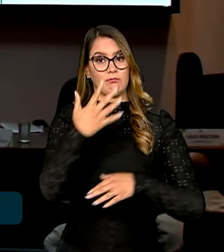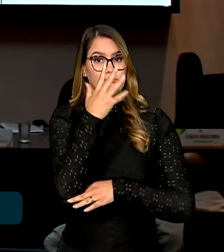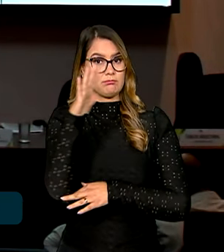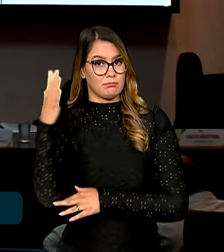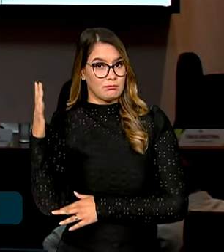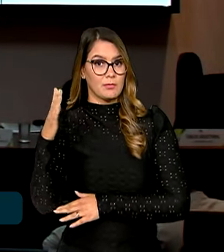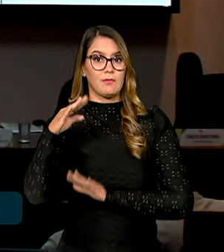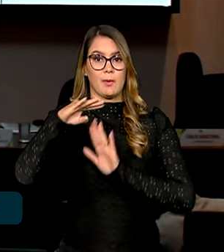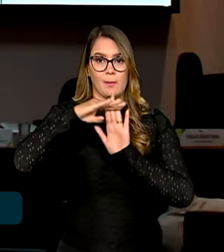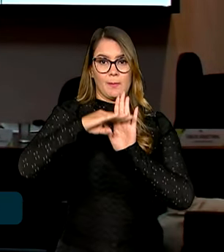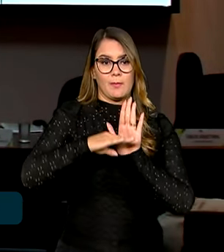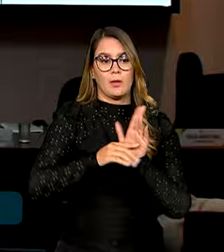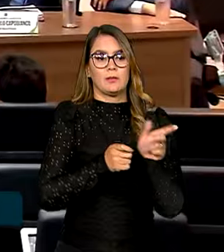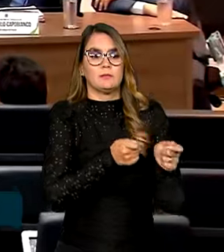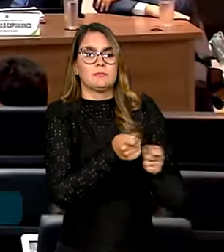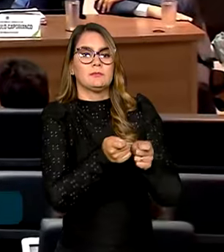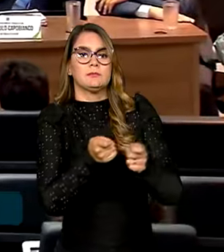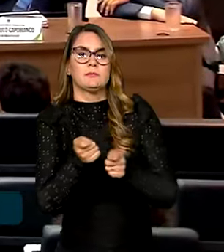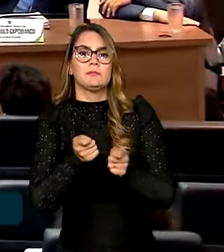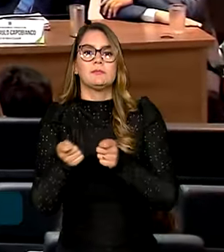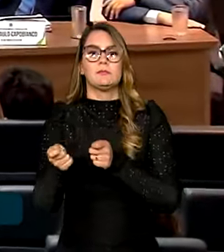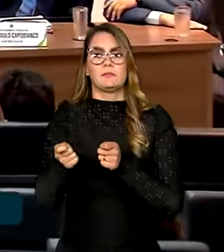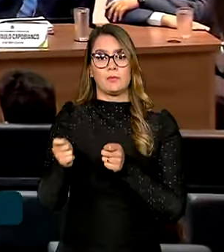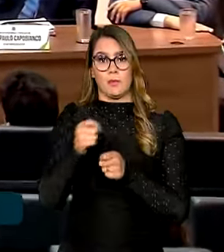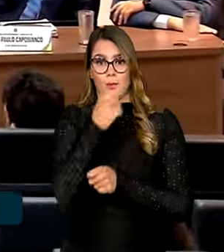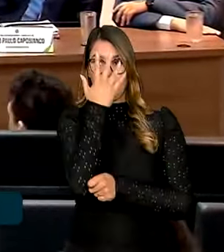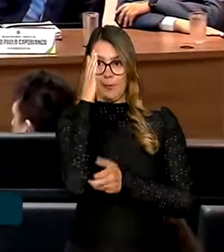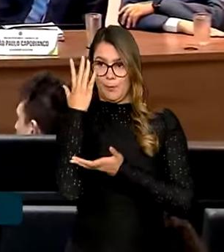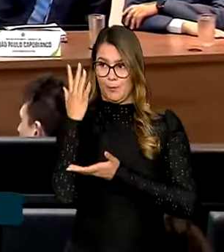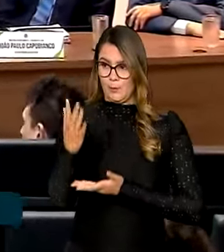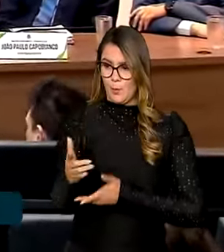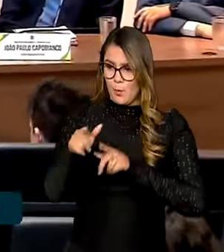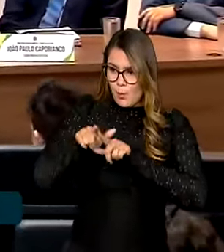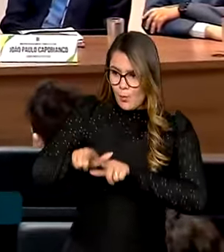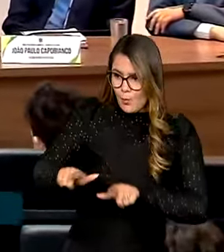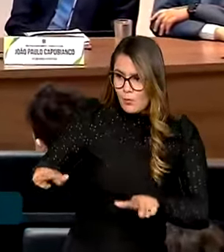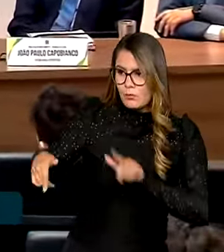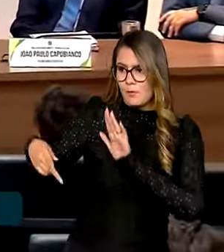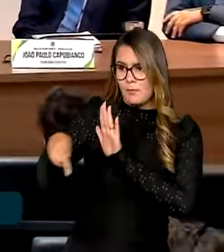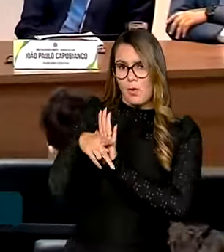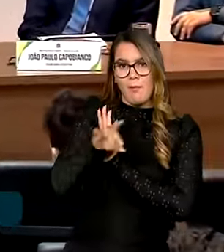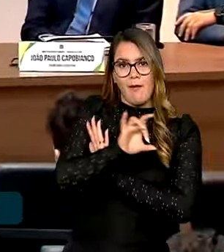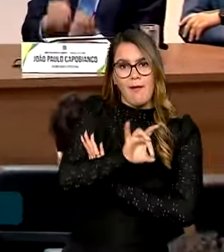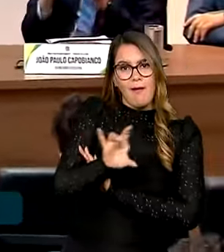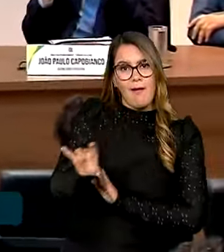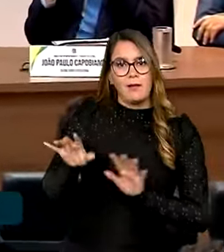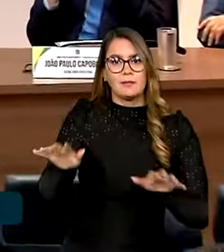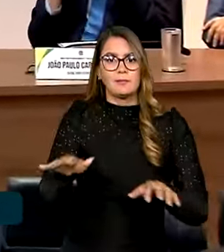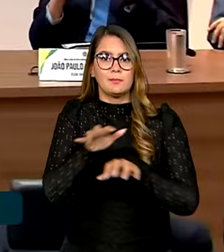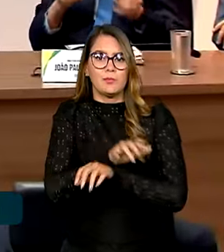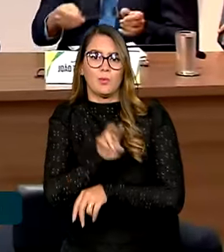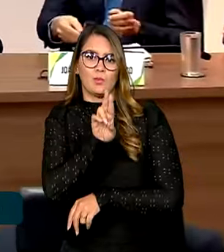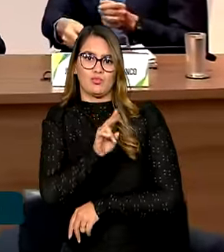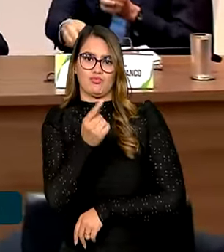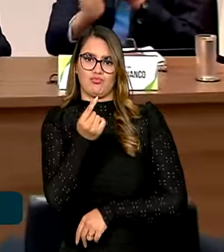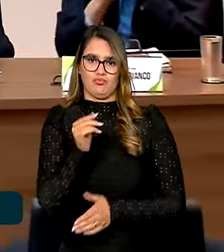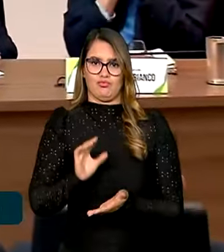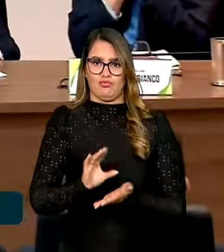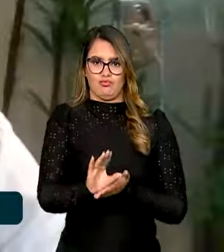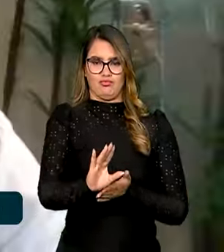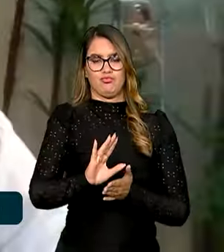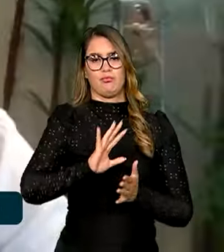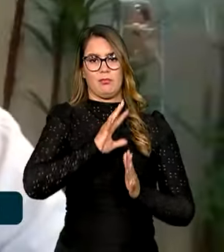lançar programas de monitoramento e controle da devastação específicos para cada bioma, utilizando recursos do Fundo